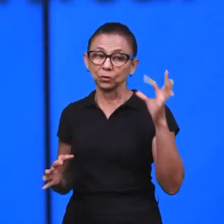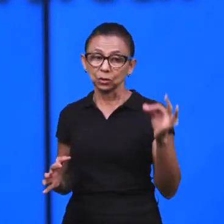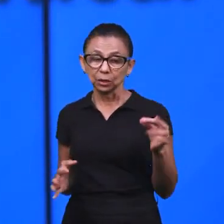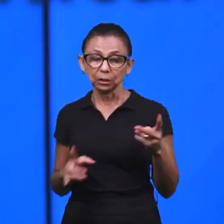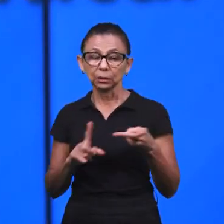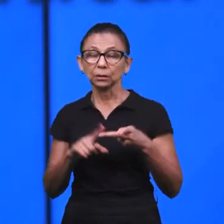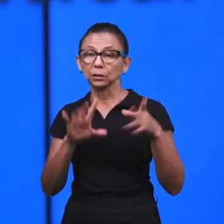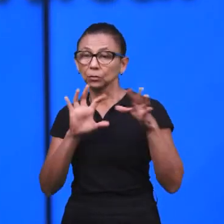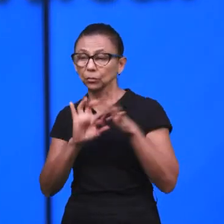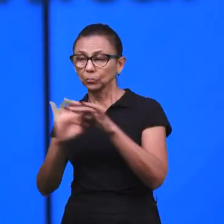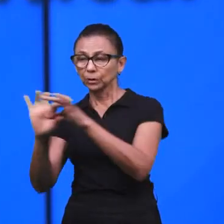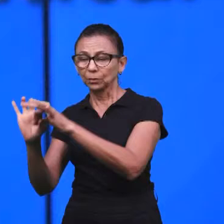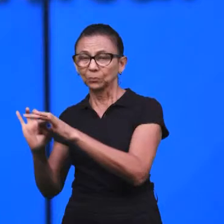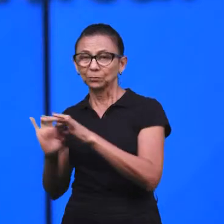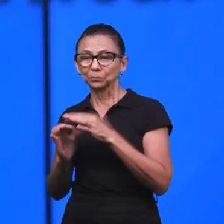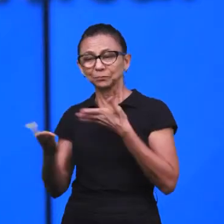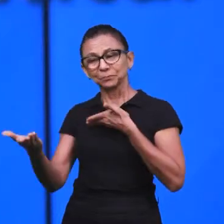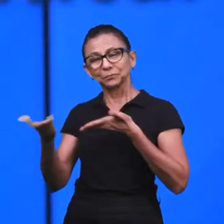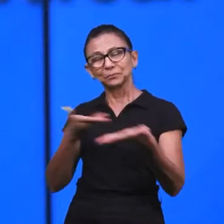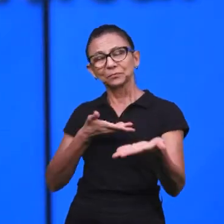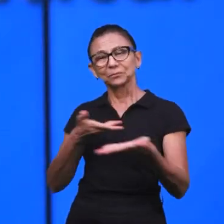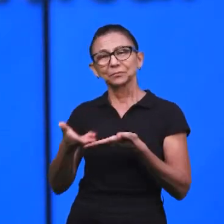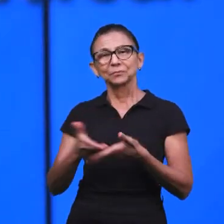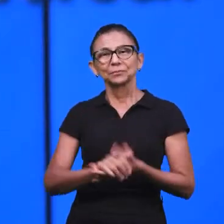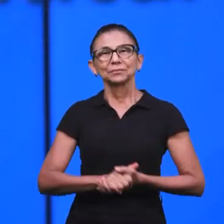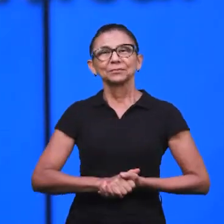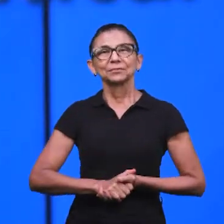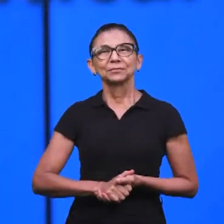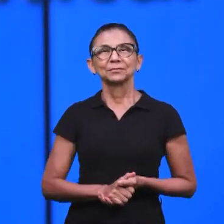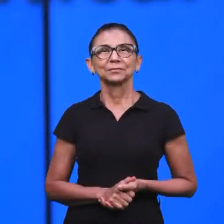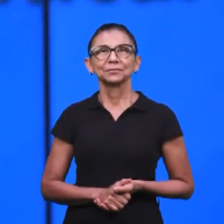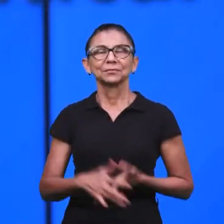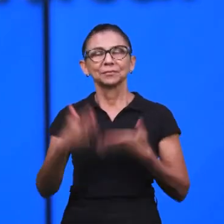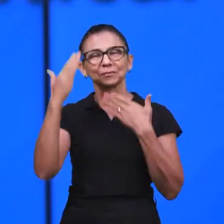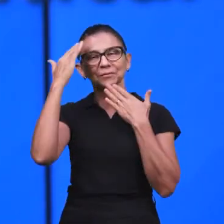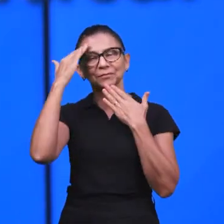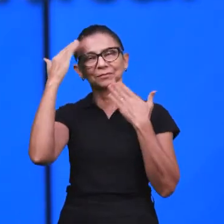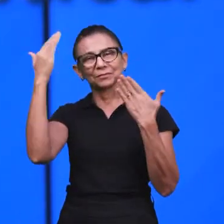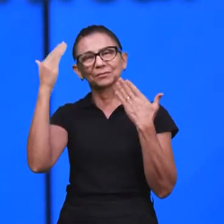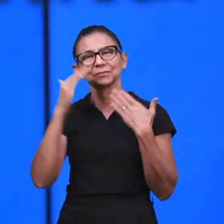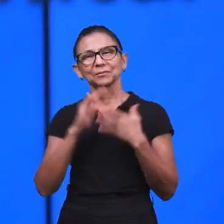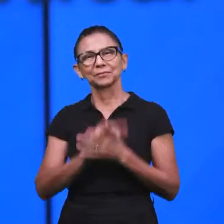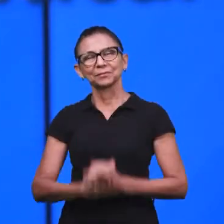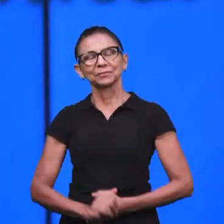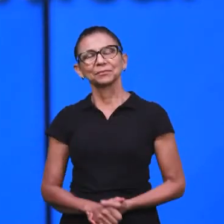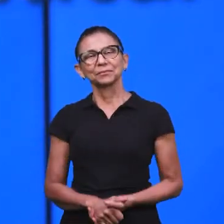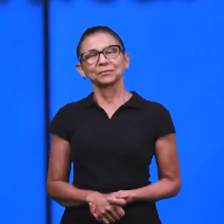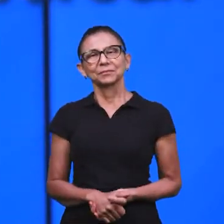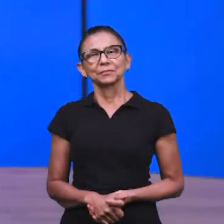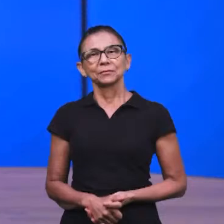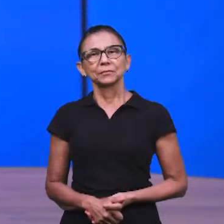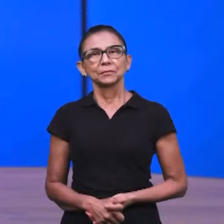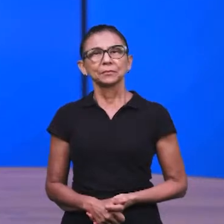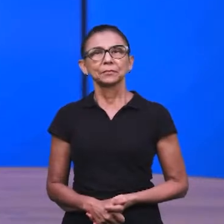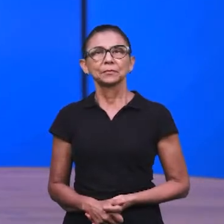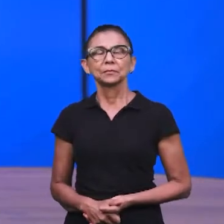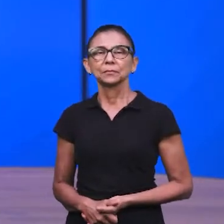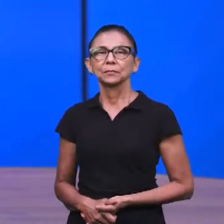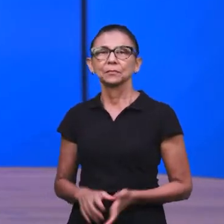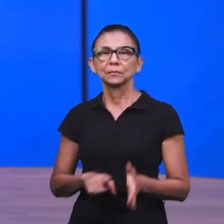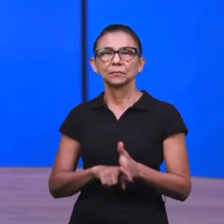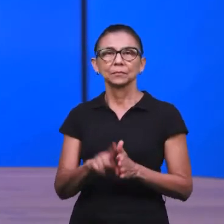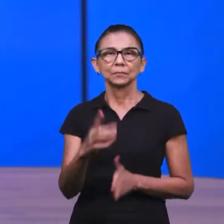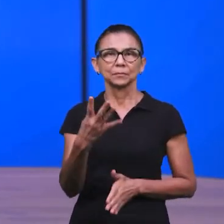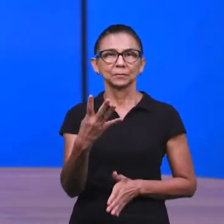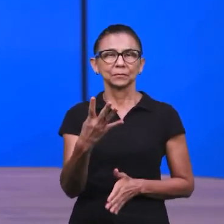em vigilância, em comunhão uns com os outros. Obrigado, irmã Adriana, pela sua participação. Glória a Jesus. Sim, irmãos.